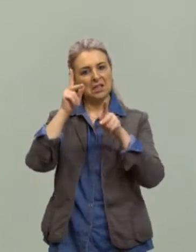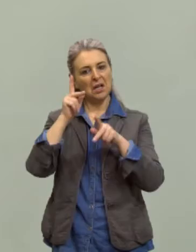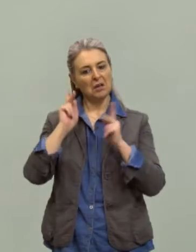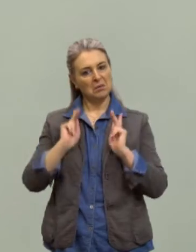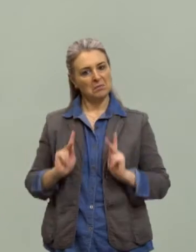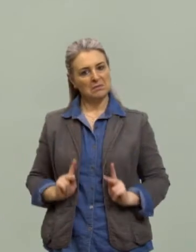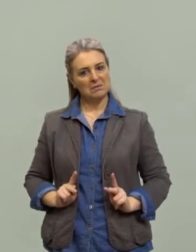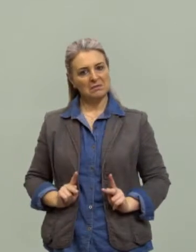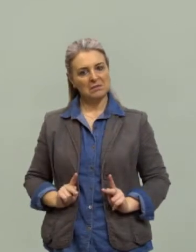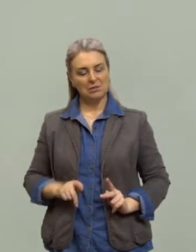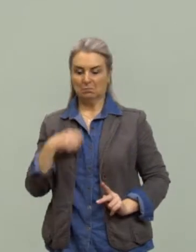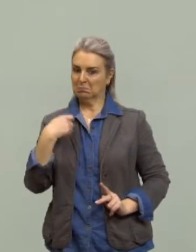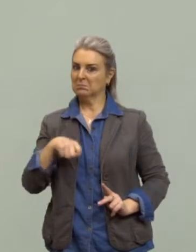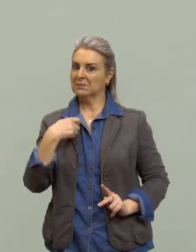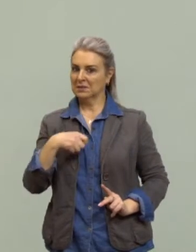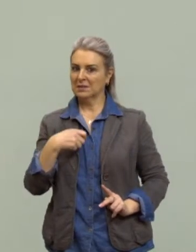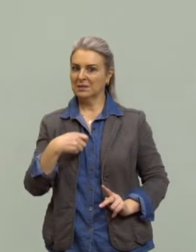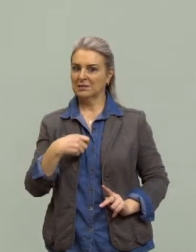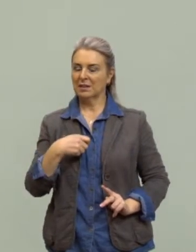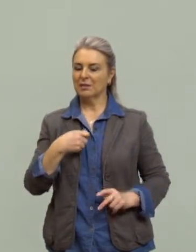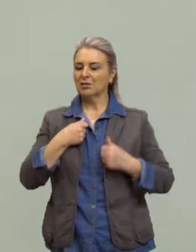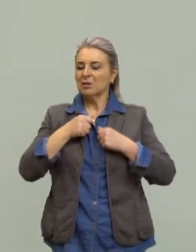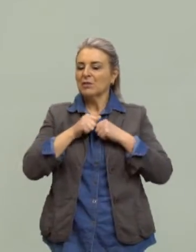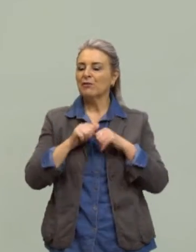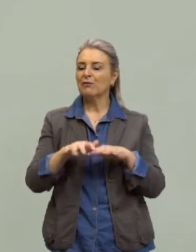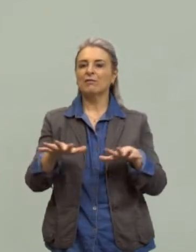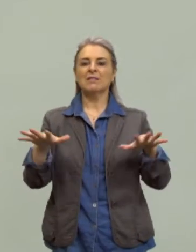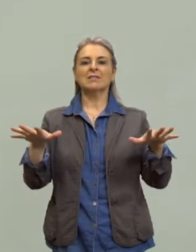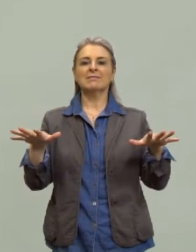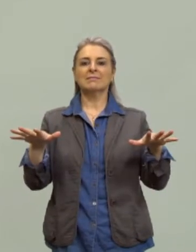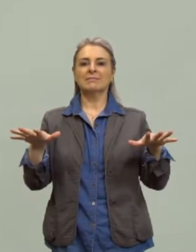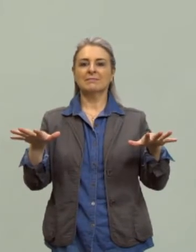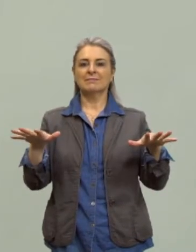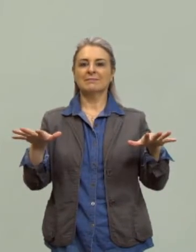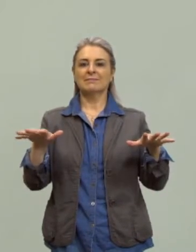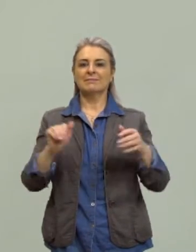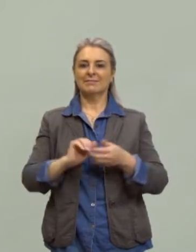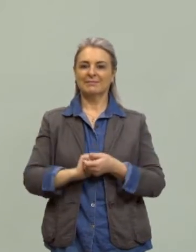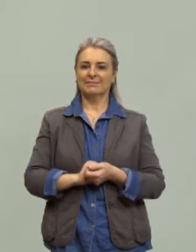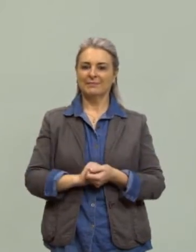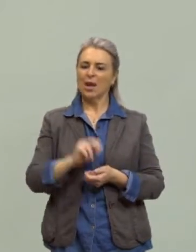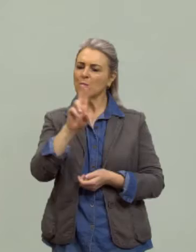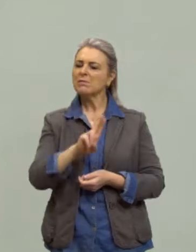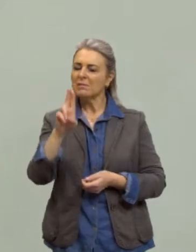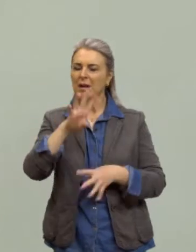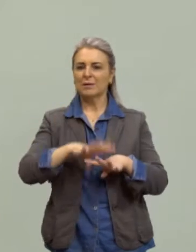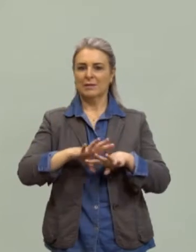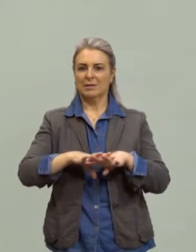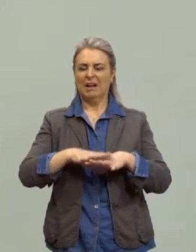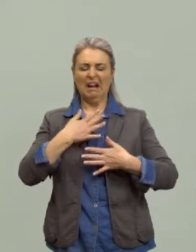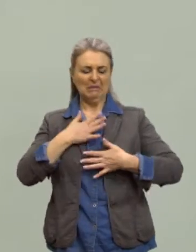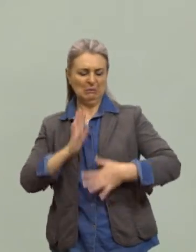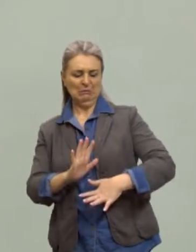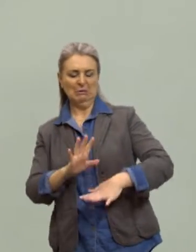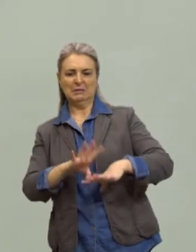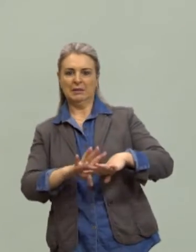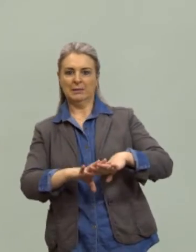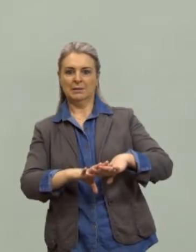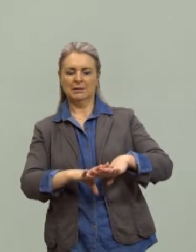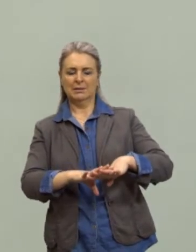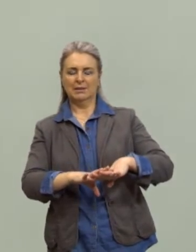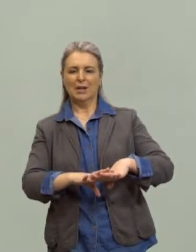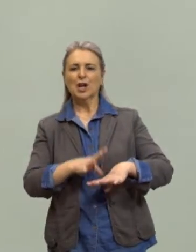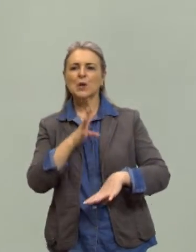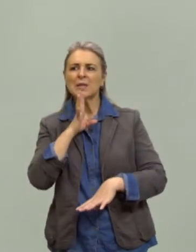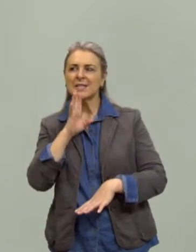É que a gente só precisa deixar fluir. Ao invés de deixar ela... Não quer saber de matemática. Não, deixa fluir. Conhece um